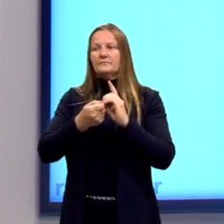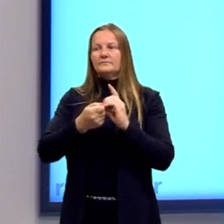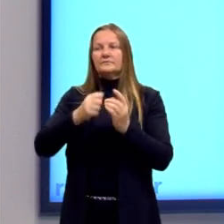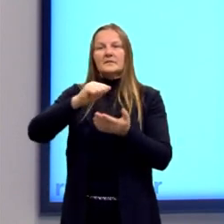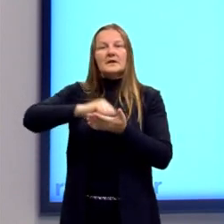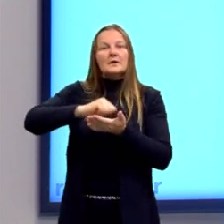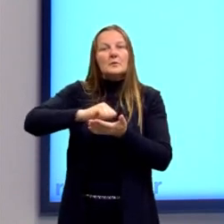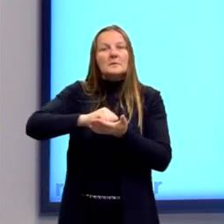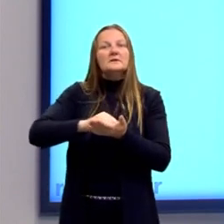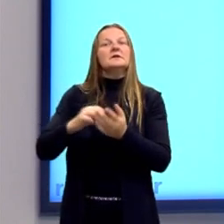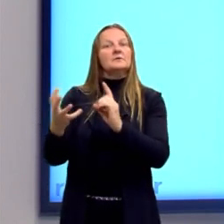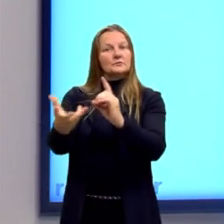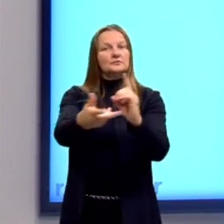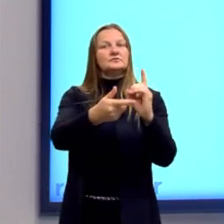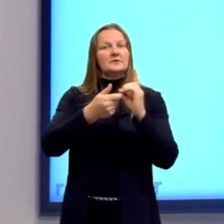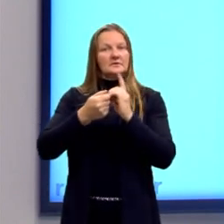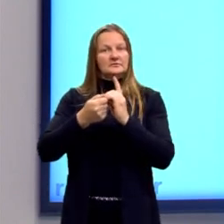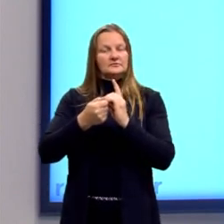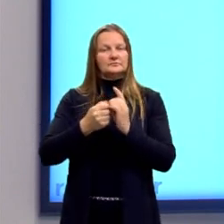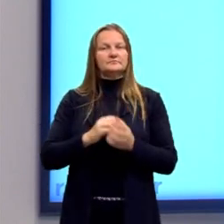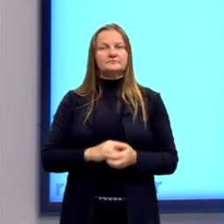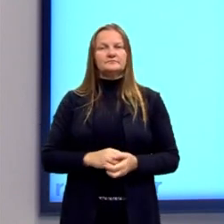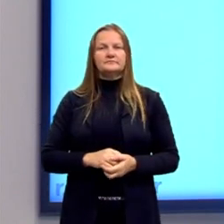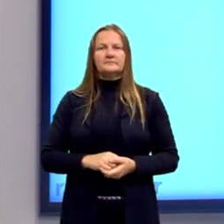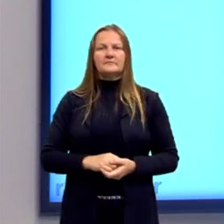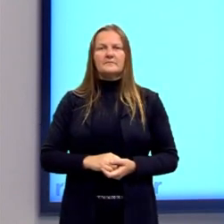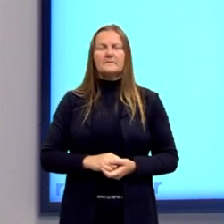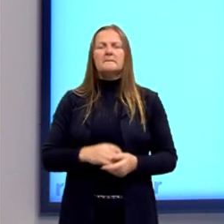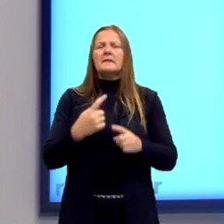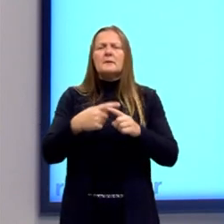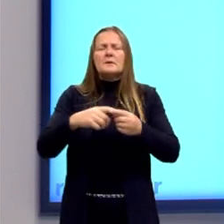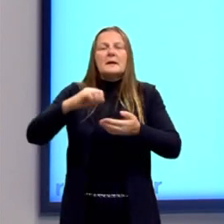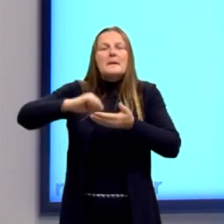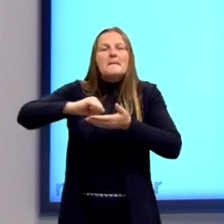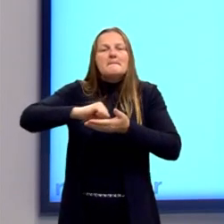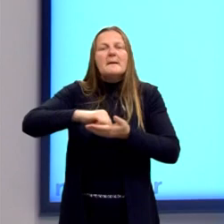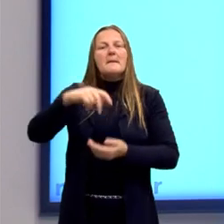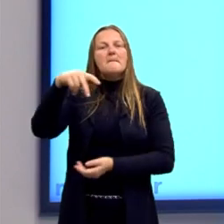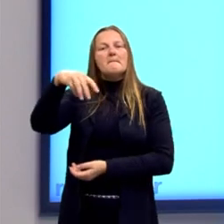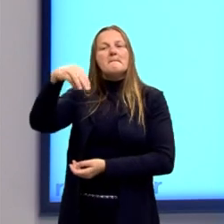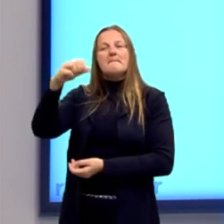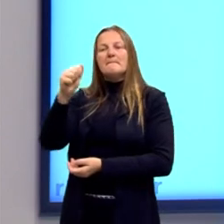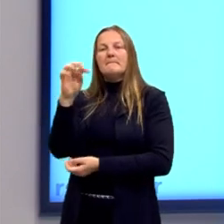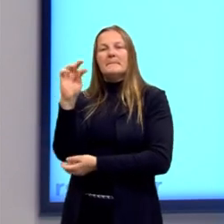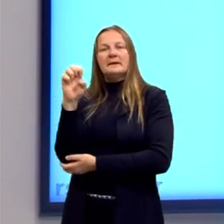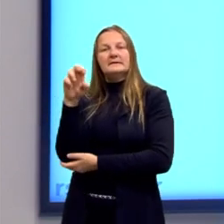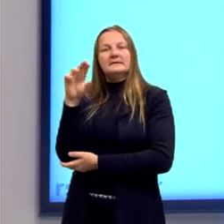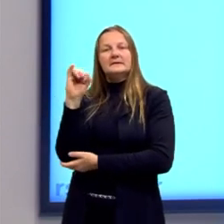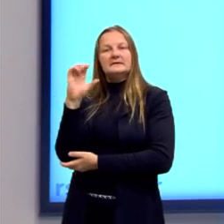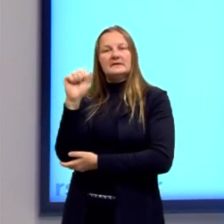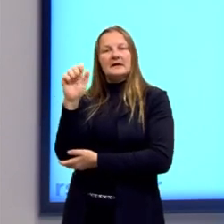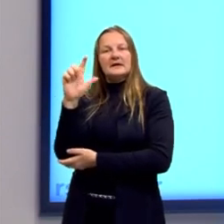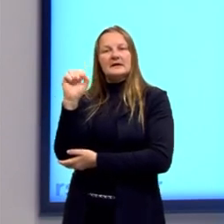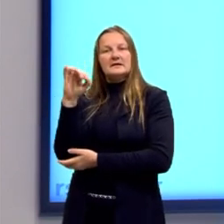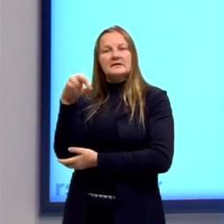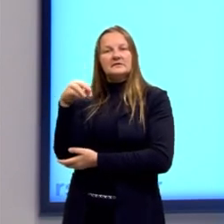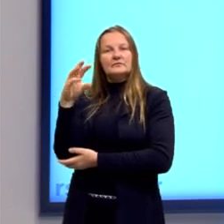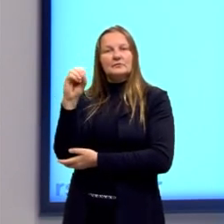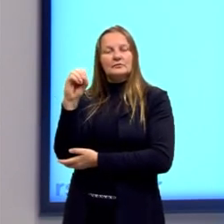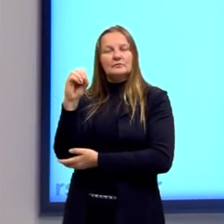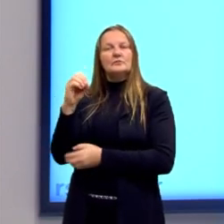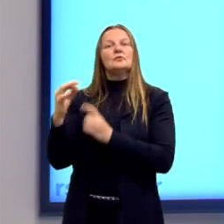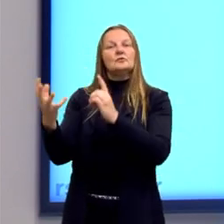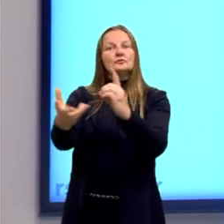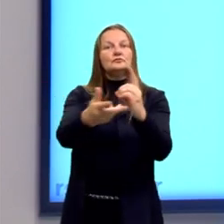aprimorar, o Marx vai aprofundar. Mas quem começa a discutir o materialismo dialético é o Feuerbach, baseado nas